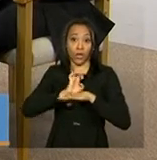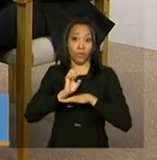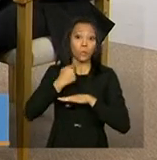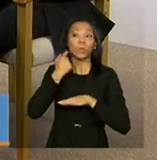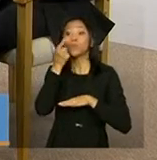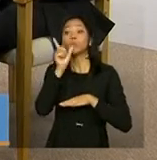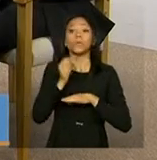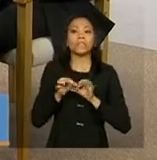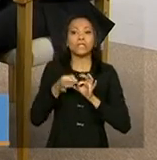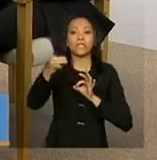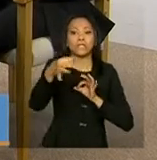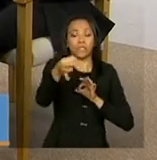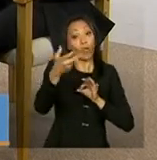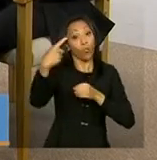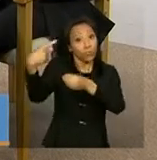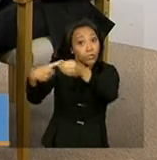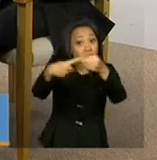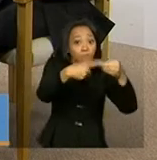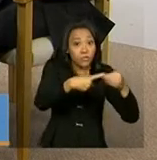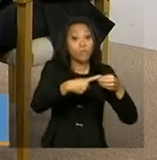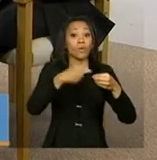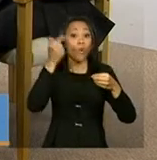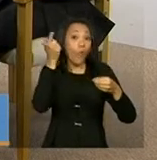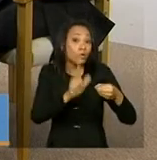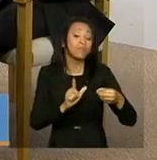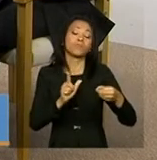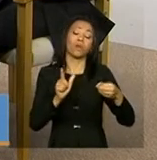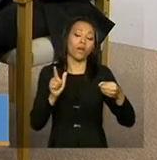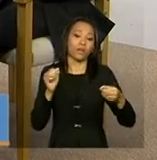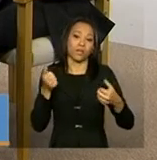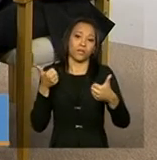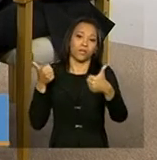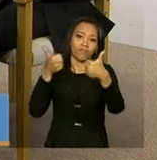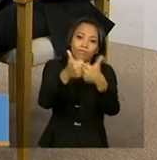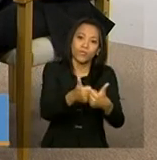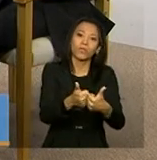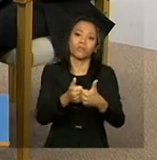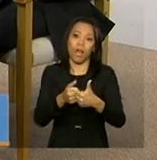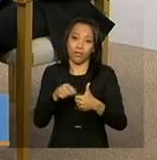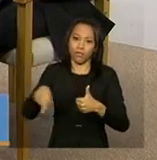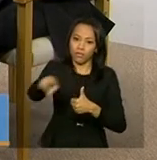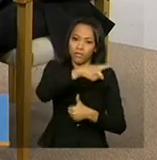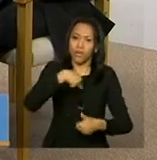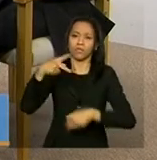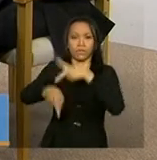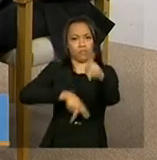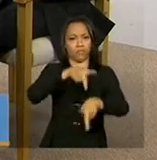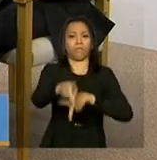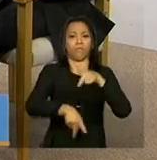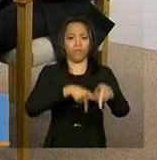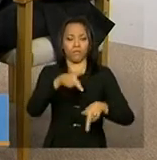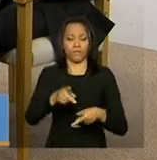ajudam municípios a alcançar essa população, a alcançarem essa população.